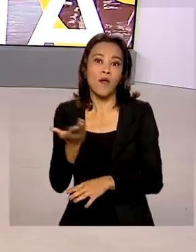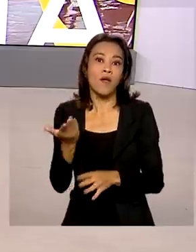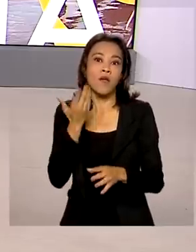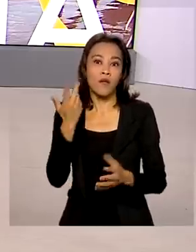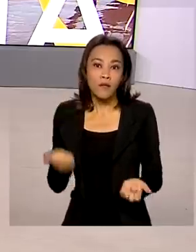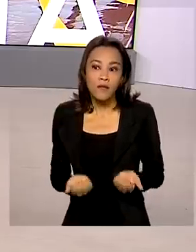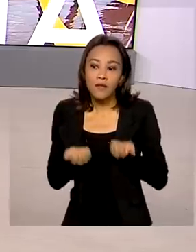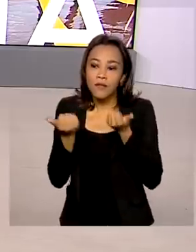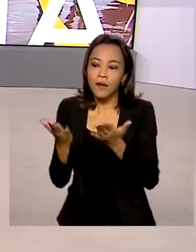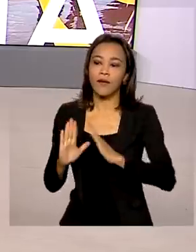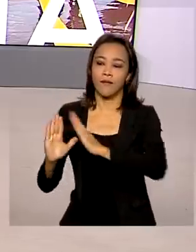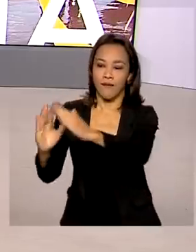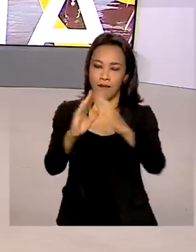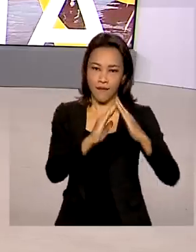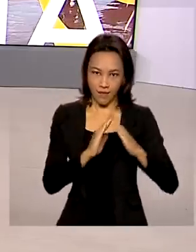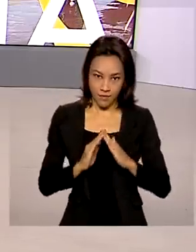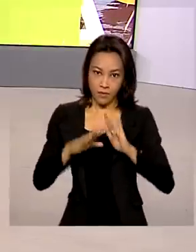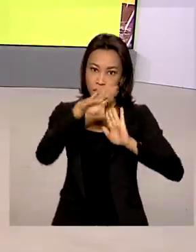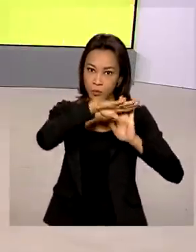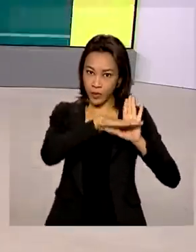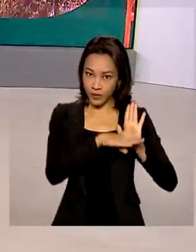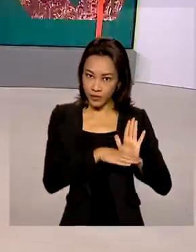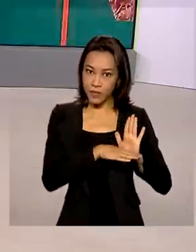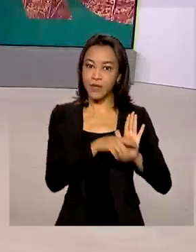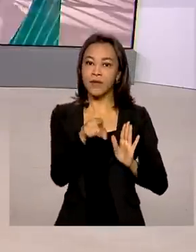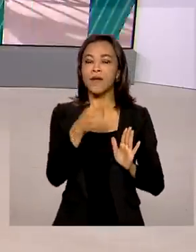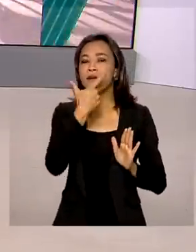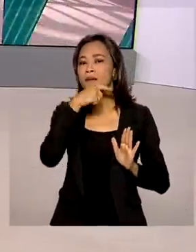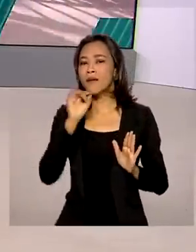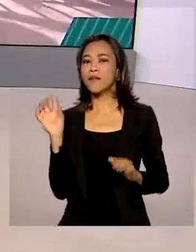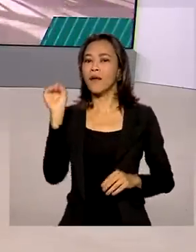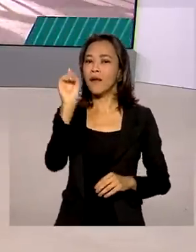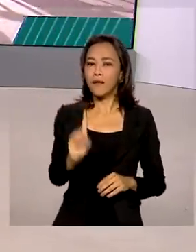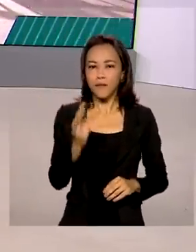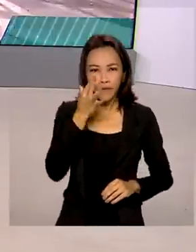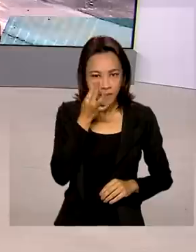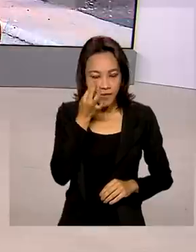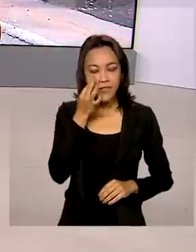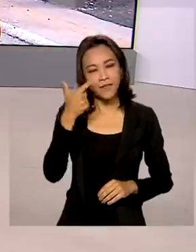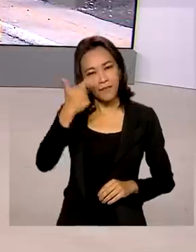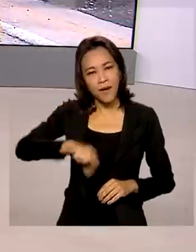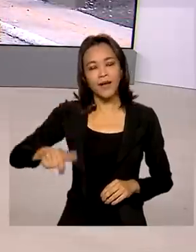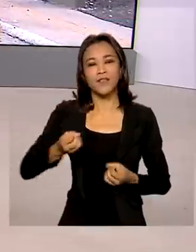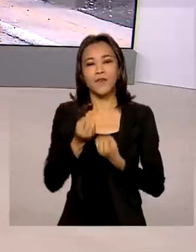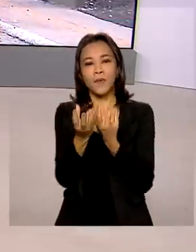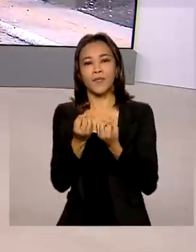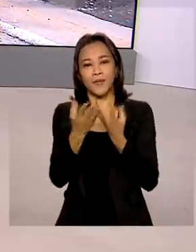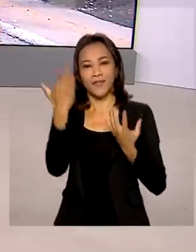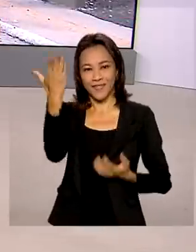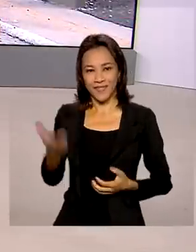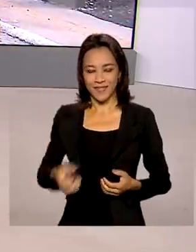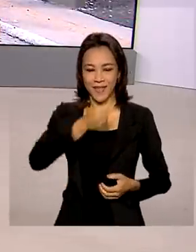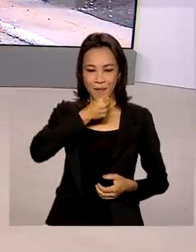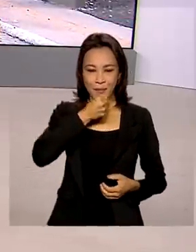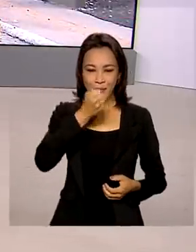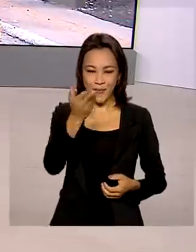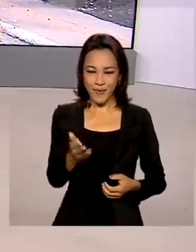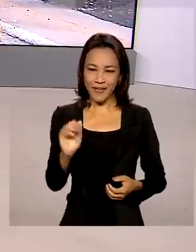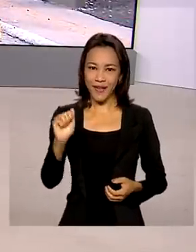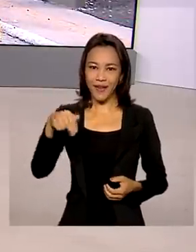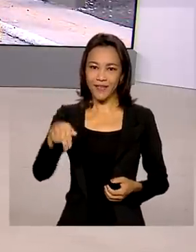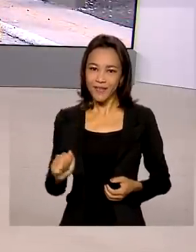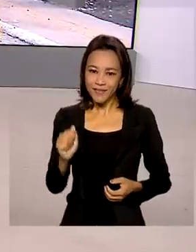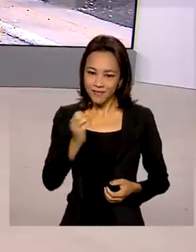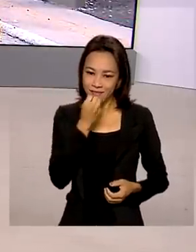moradias do programa Casa Verde e Amarela. Quem está lá ao vivo e tem mais informações é a repórter Ana Luíza Prazer. Bom dia, Ana!